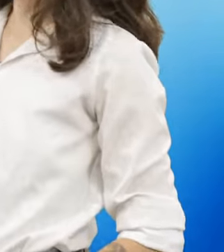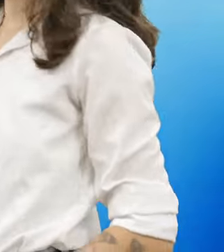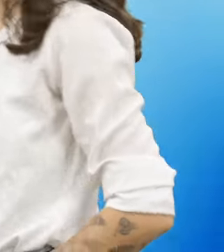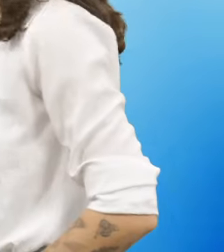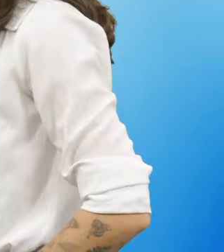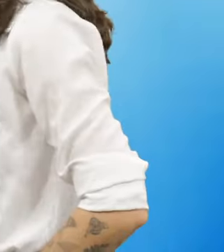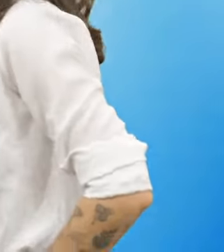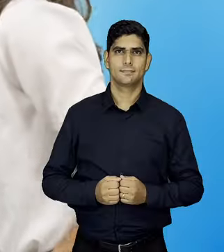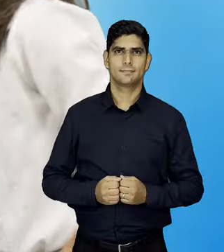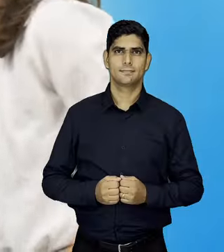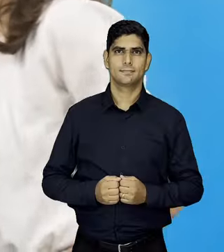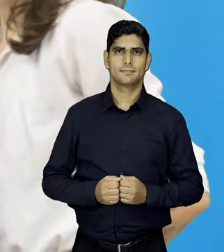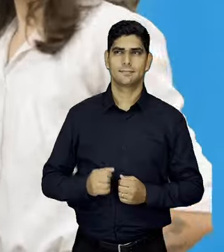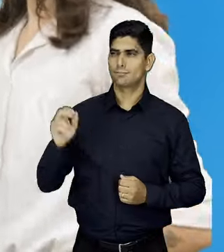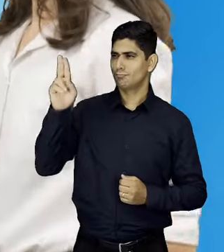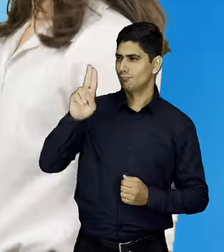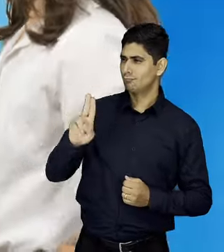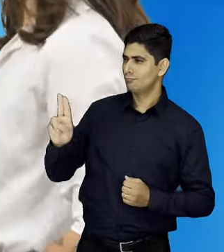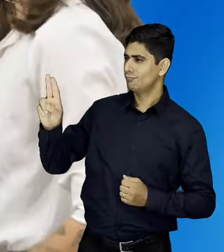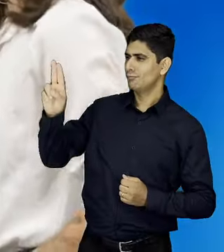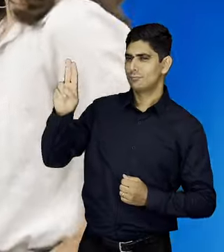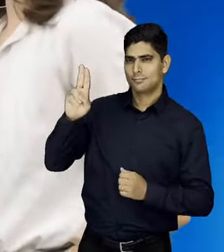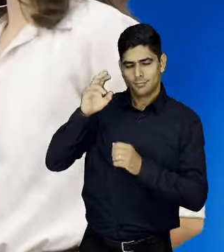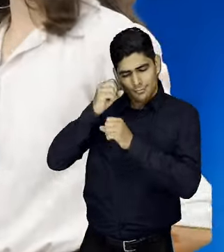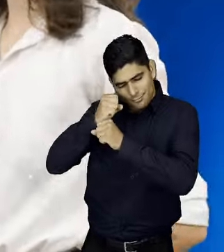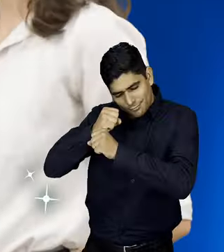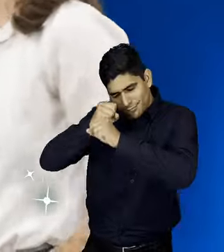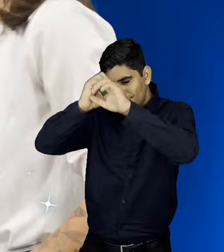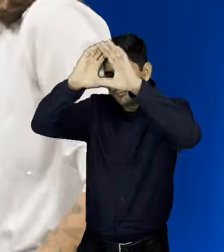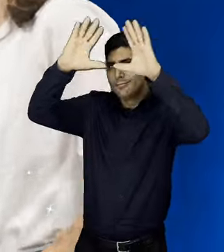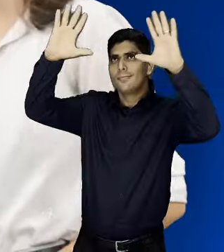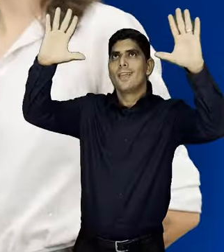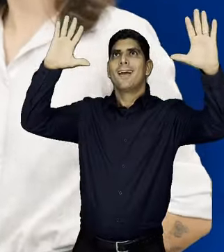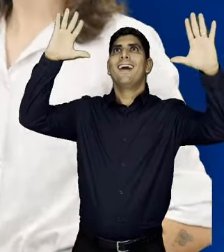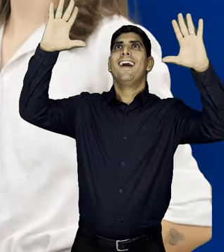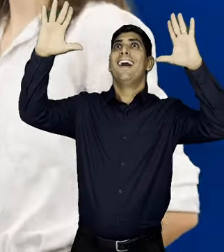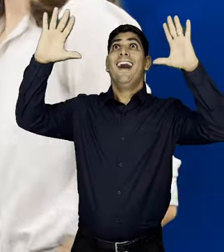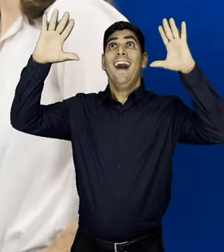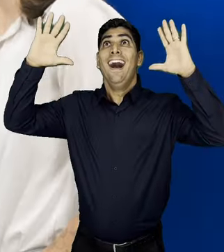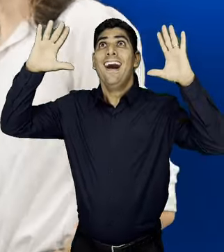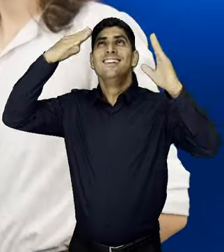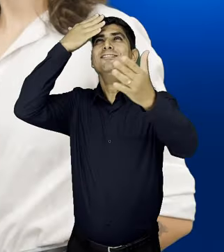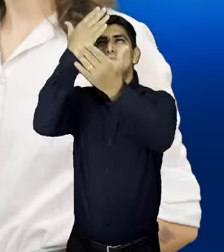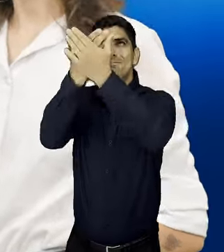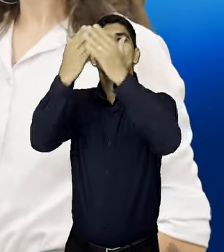Uma universidade que acredita em sonhos